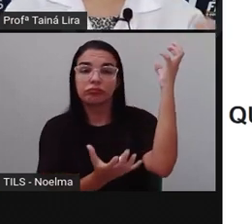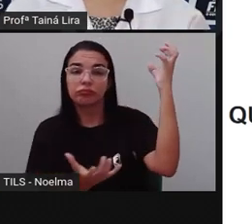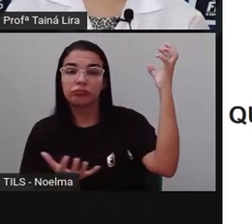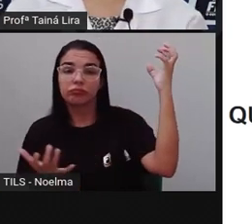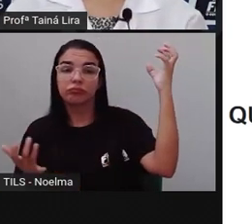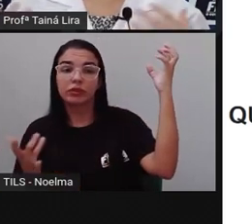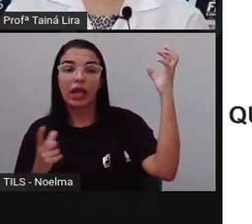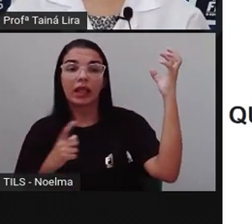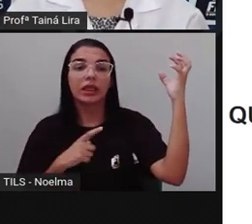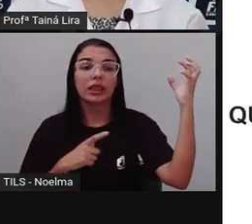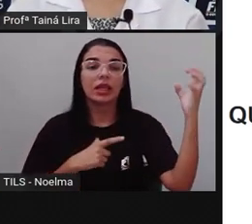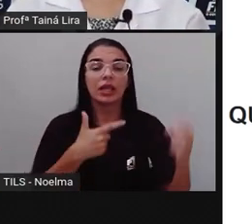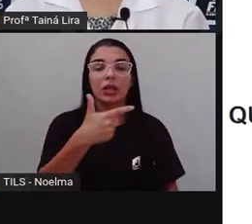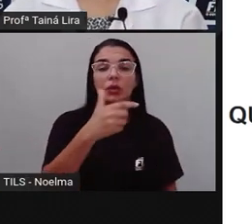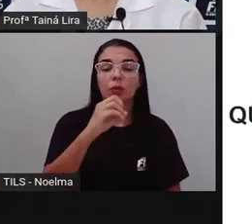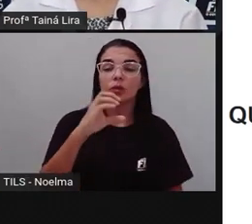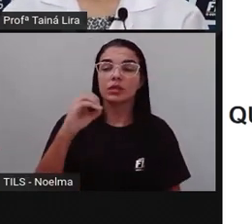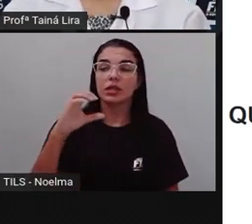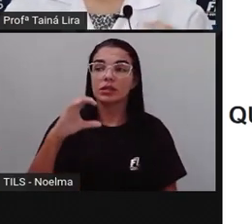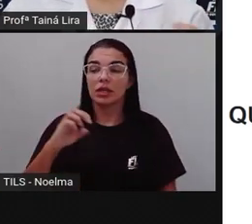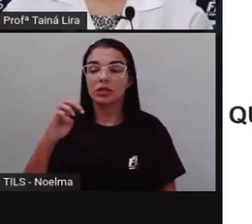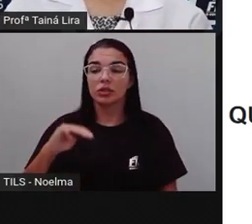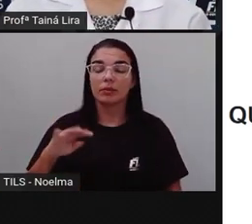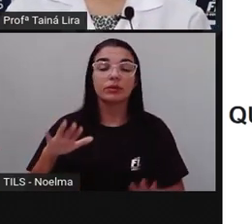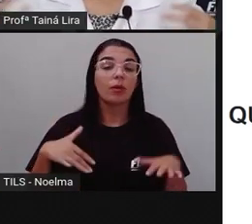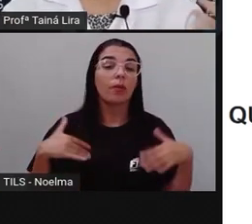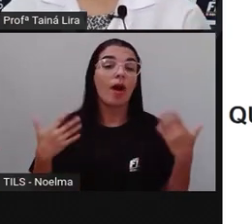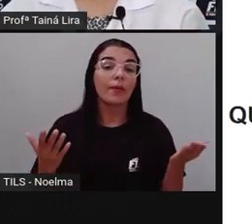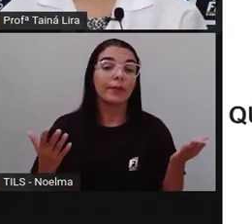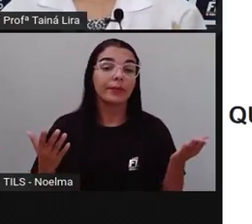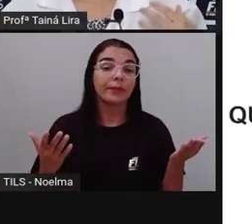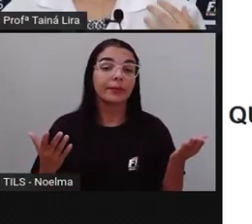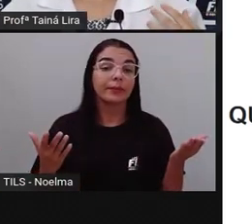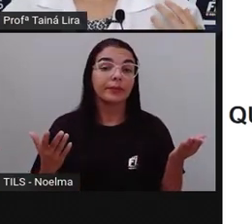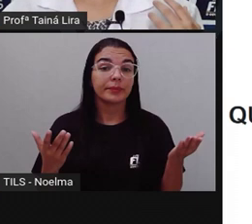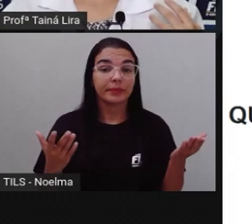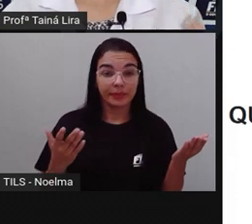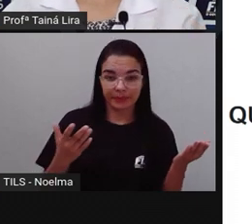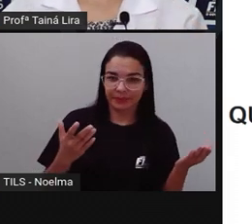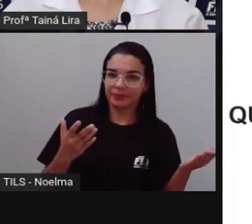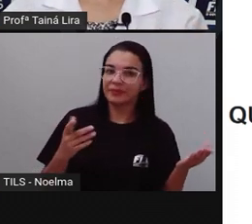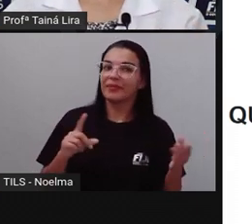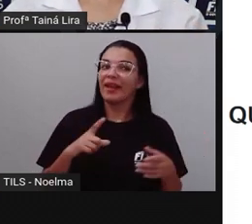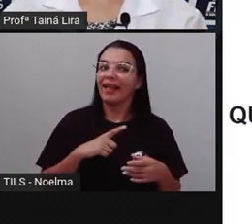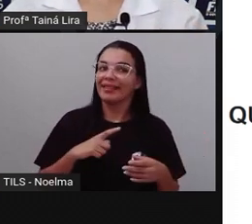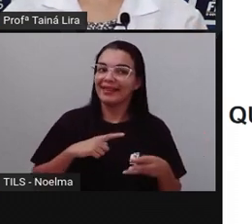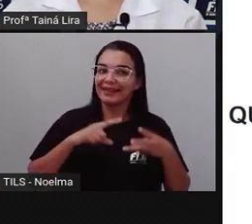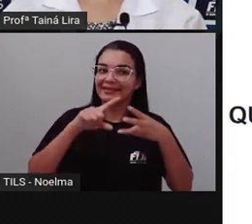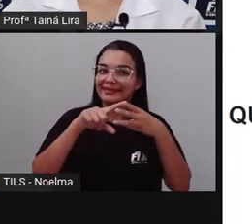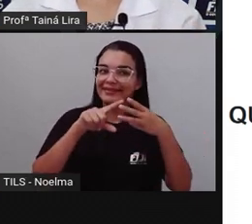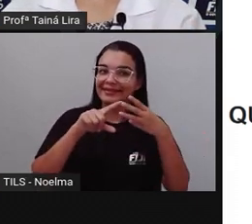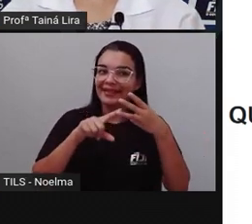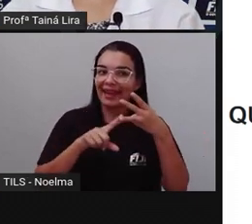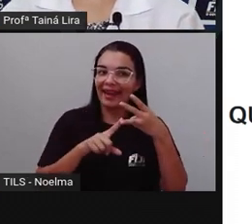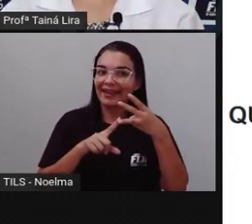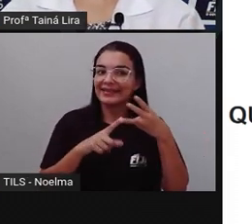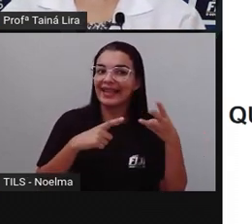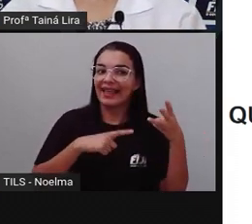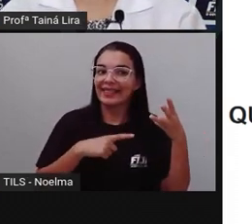centímetros, tá? A Pró falou aqui, Porque nós temos 3 plantas, Ó, O IP,